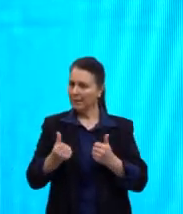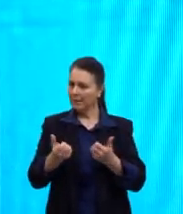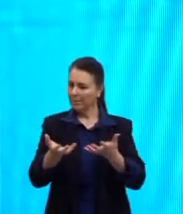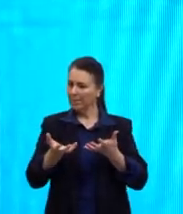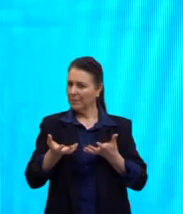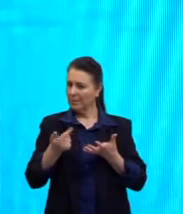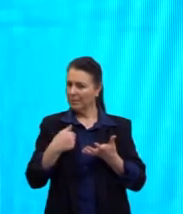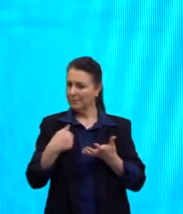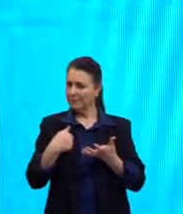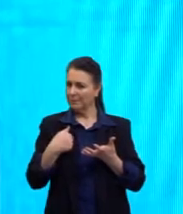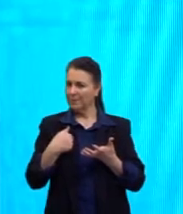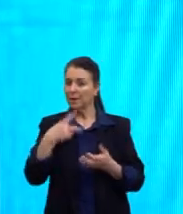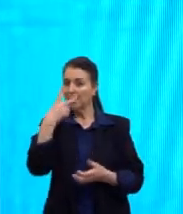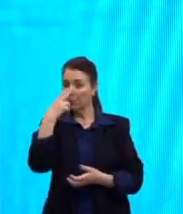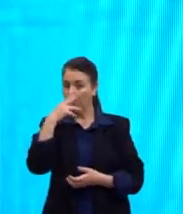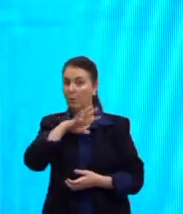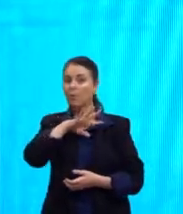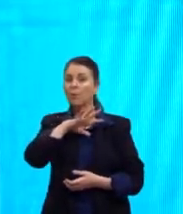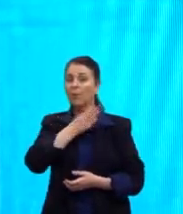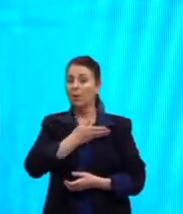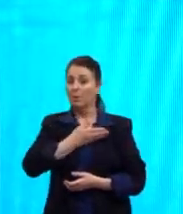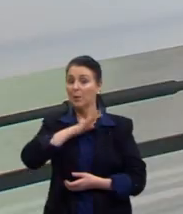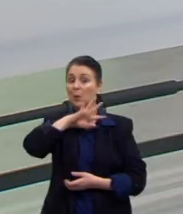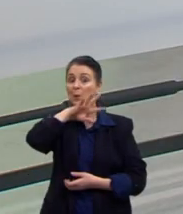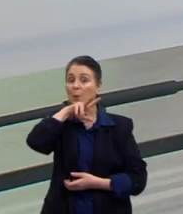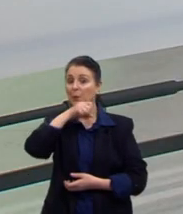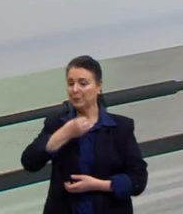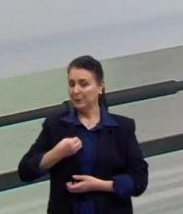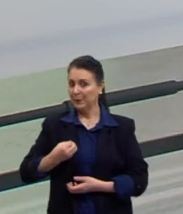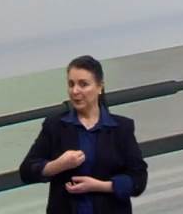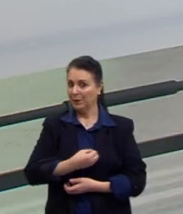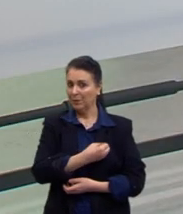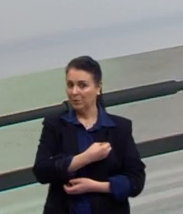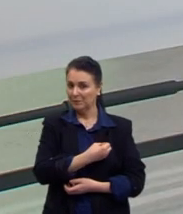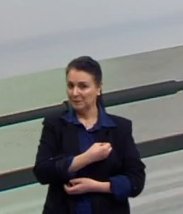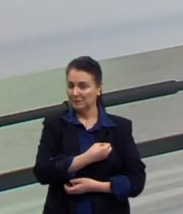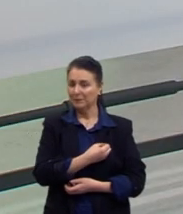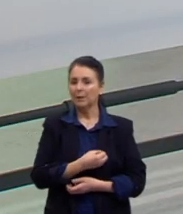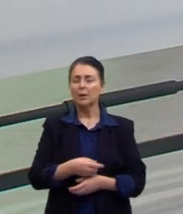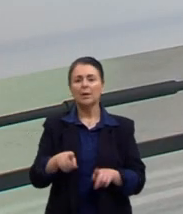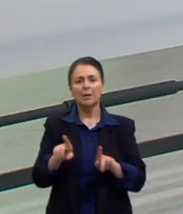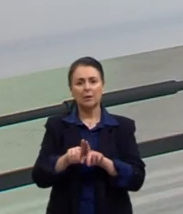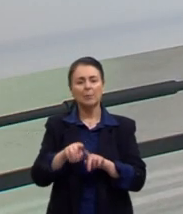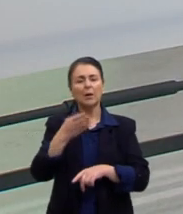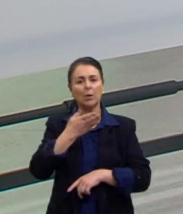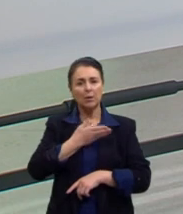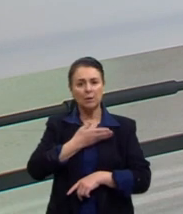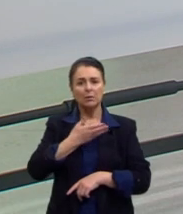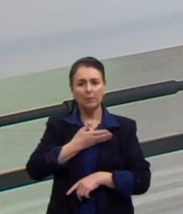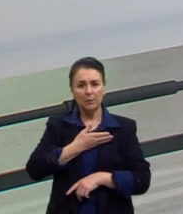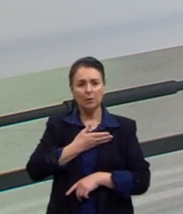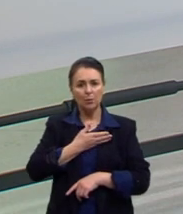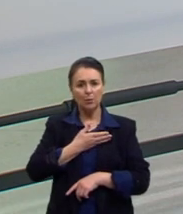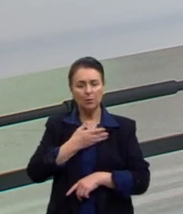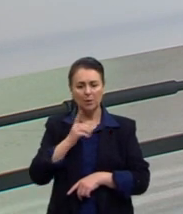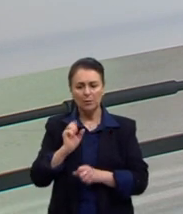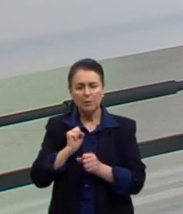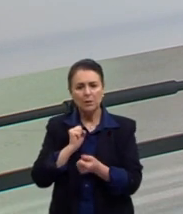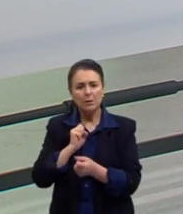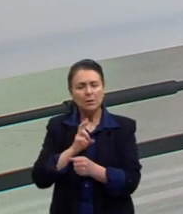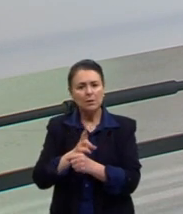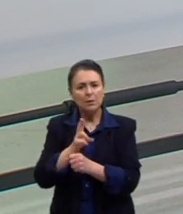o nosso amigo da onça. Além de viver colocando os amigos em situações perigosas ou